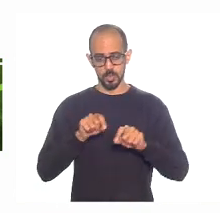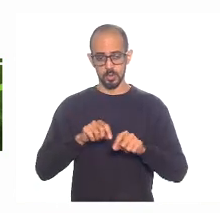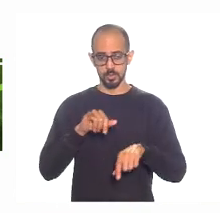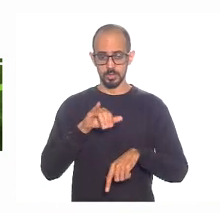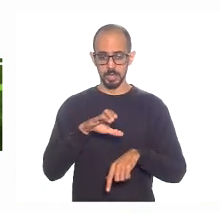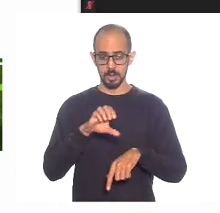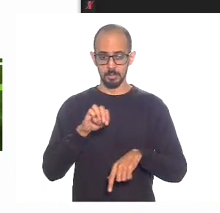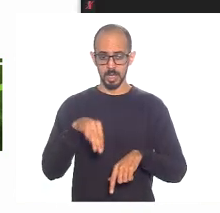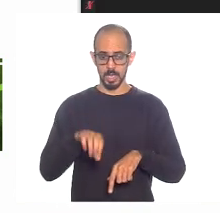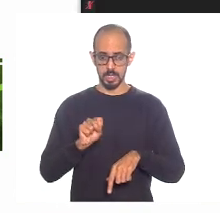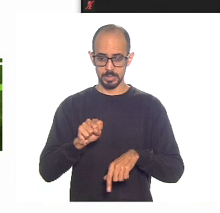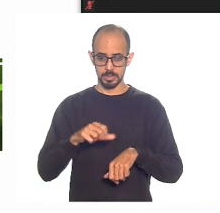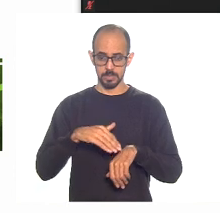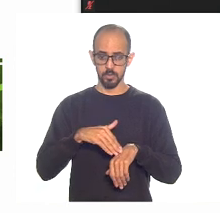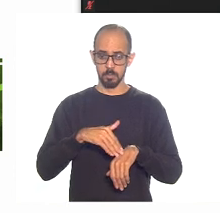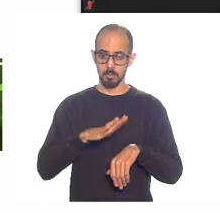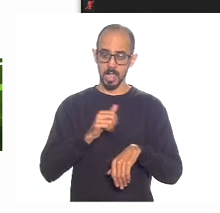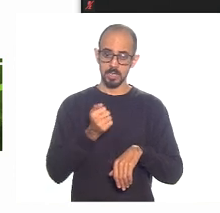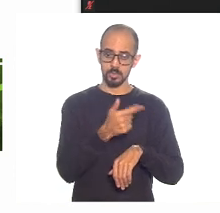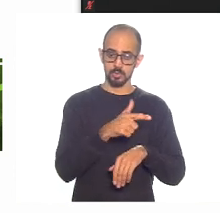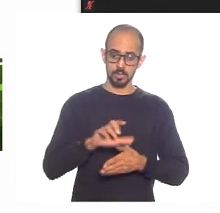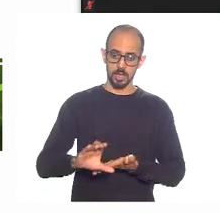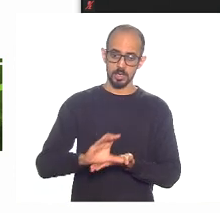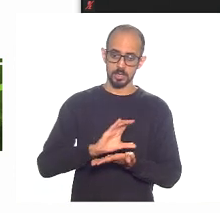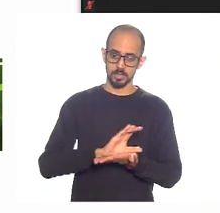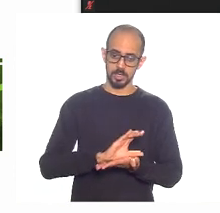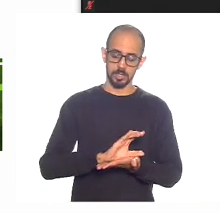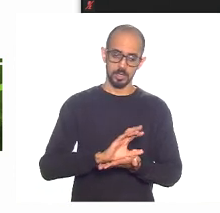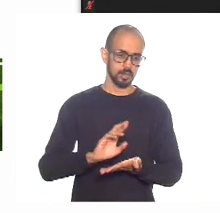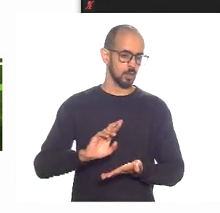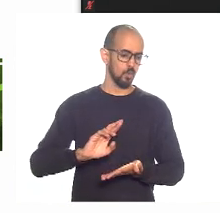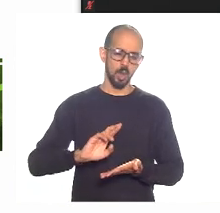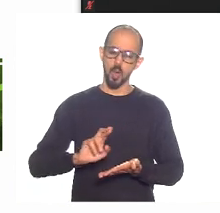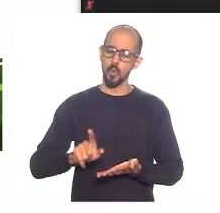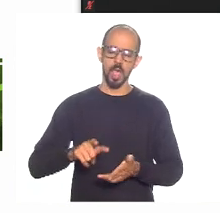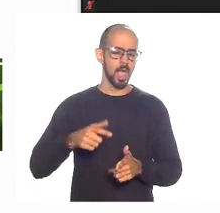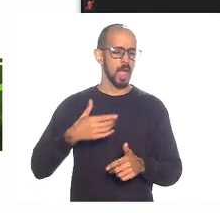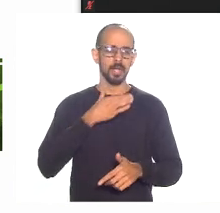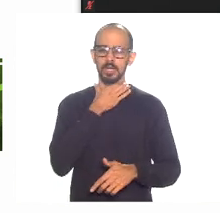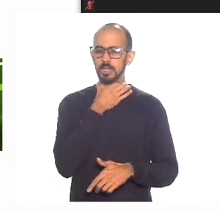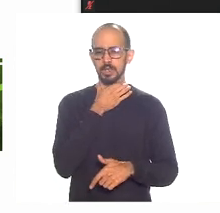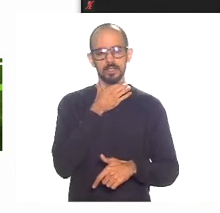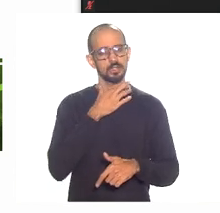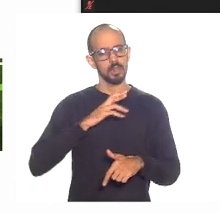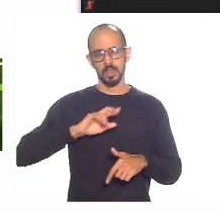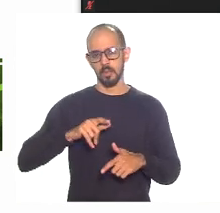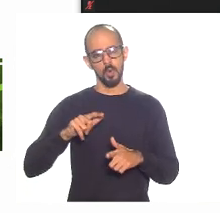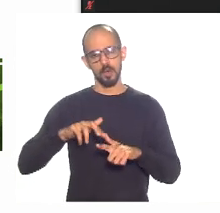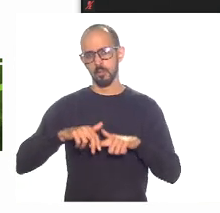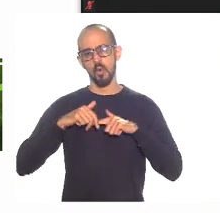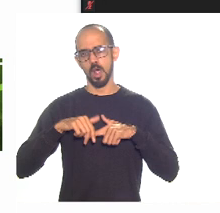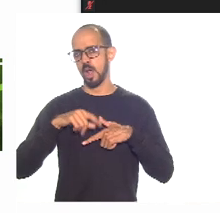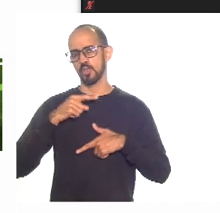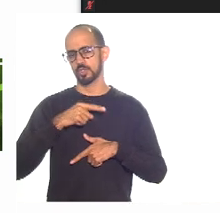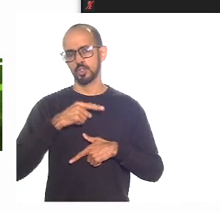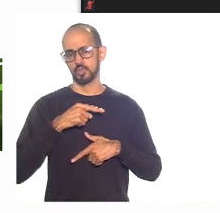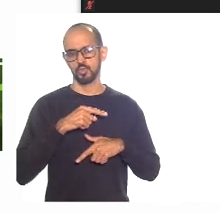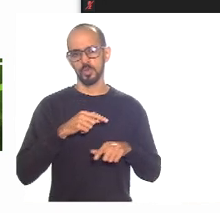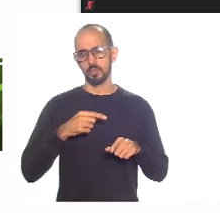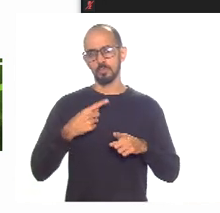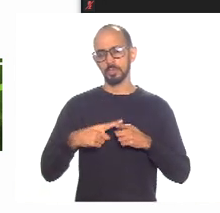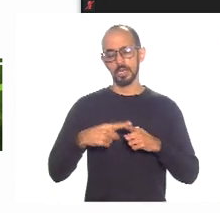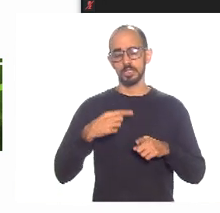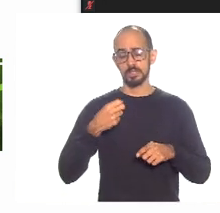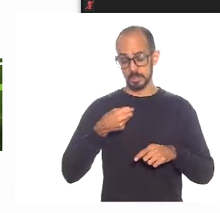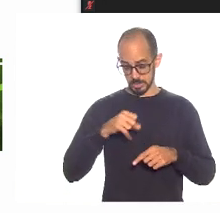Então, o incentivo fiscal não é causa da crise fiscal no Estado do Rio de Janeiro. Isso é importante, porque se fosse, bastava cortar o incentivo